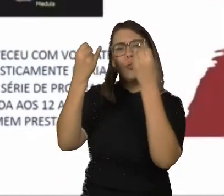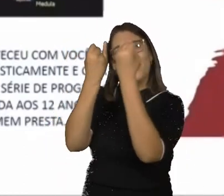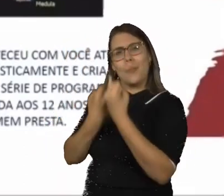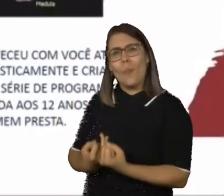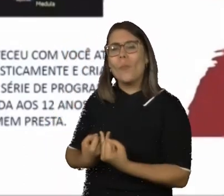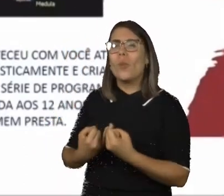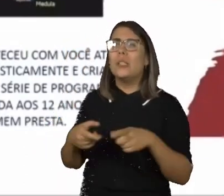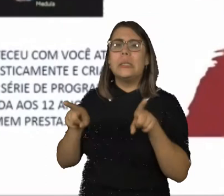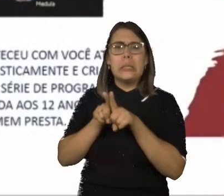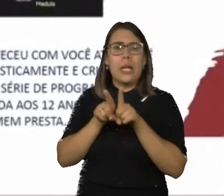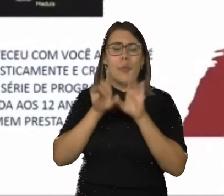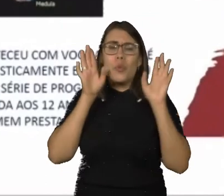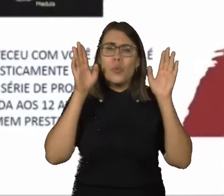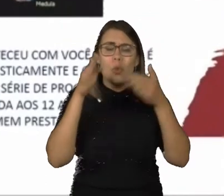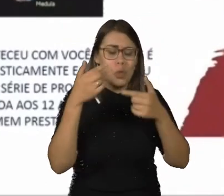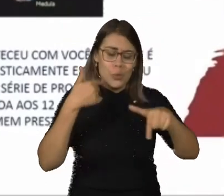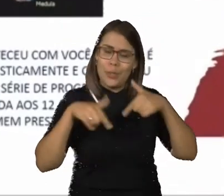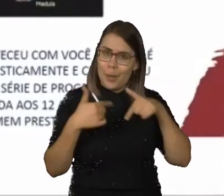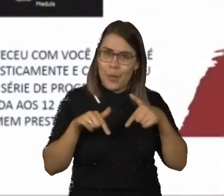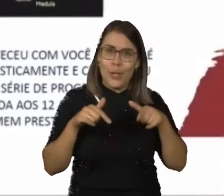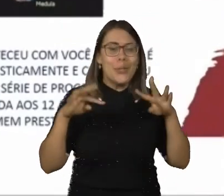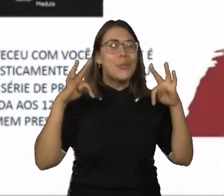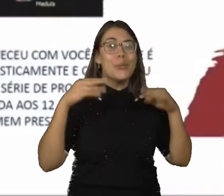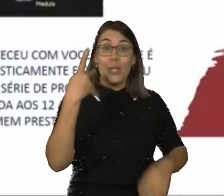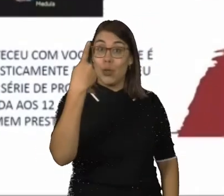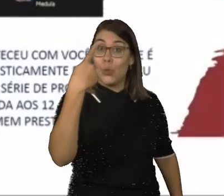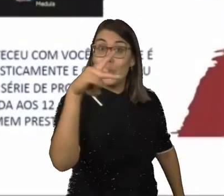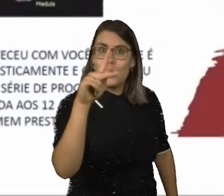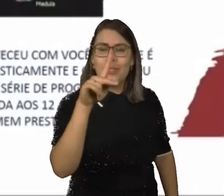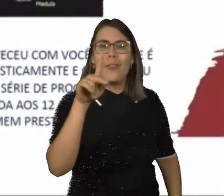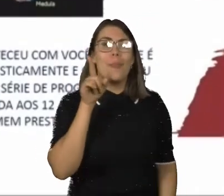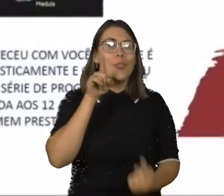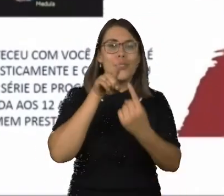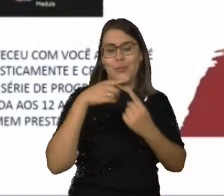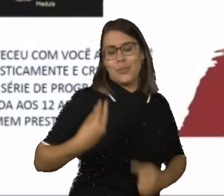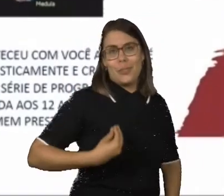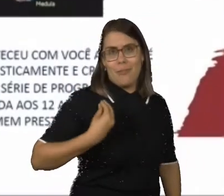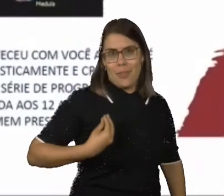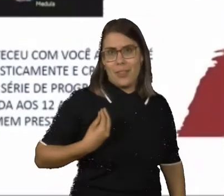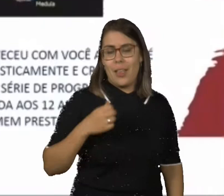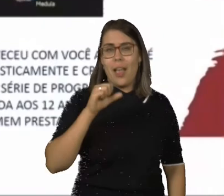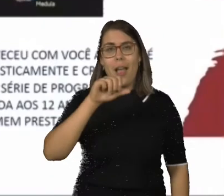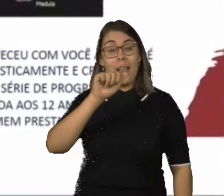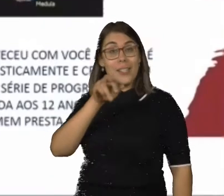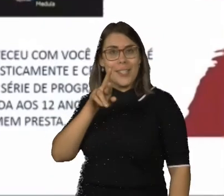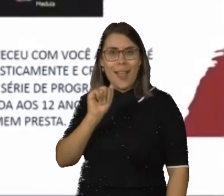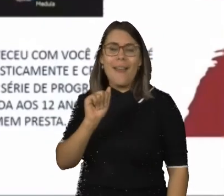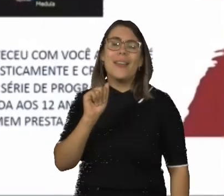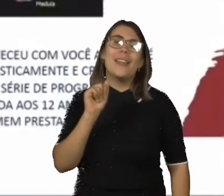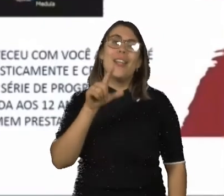foco de bater uma meta de conseguir um trabalho. Não interessa. É a tua meta. E a SARA, ela filtra. É ali que